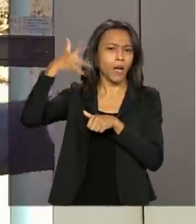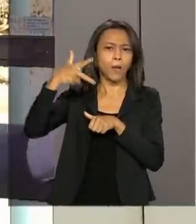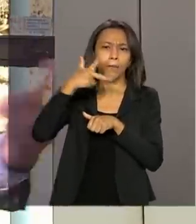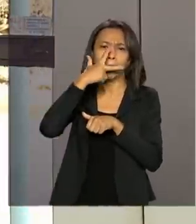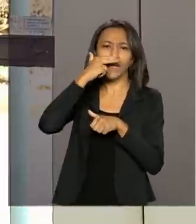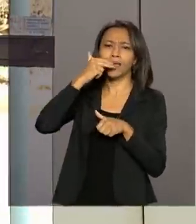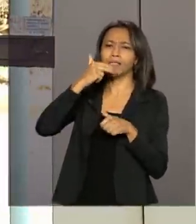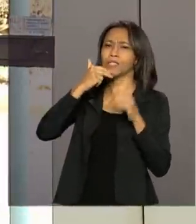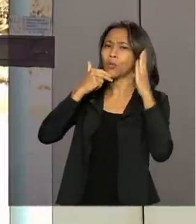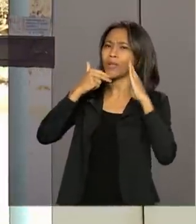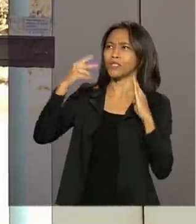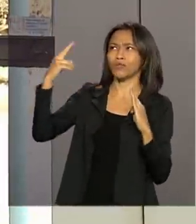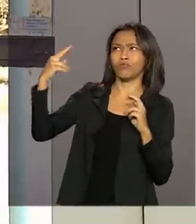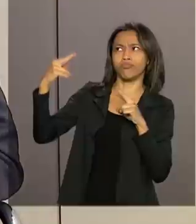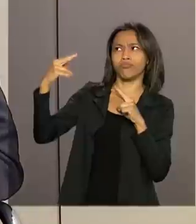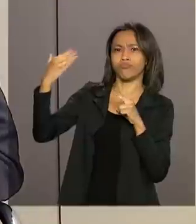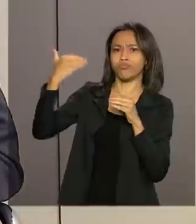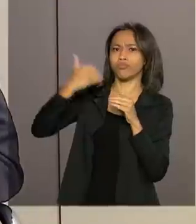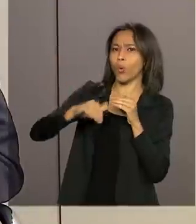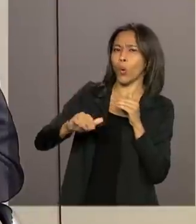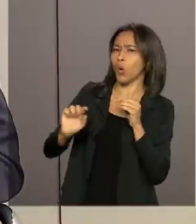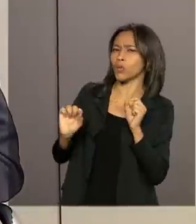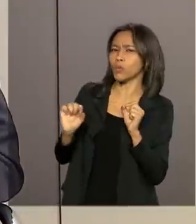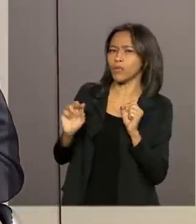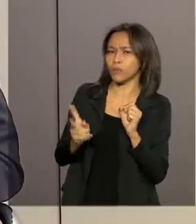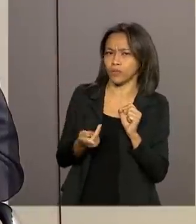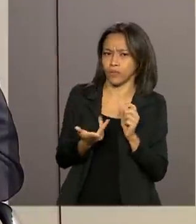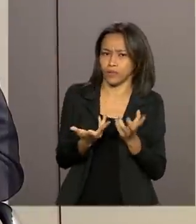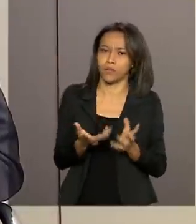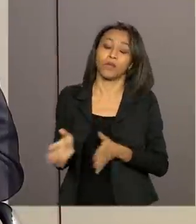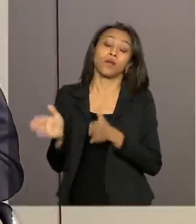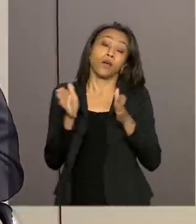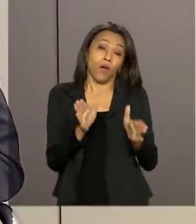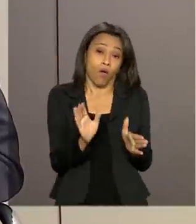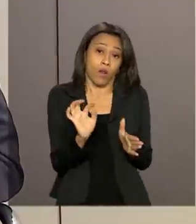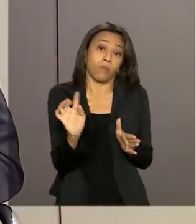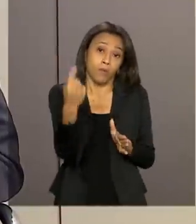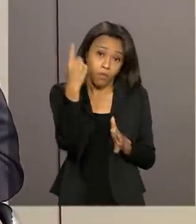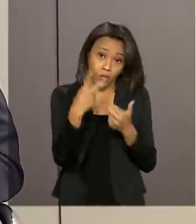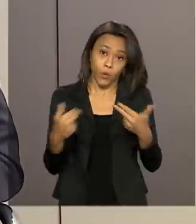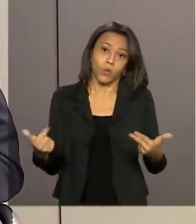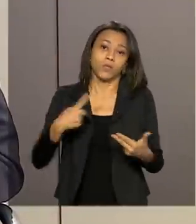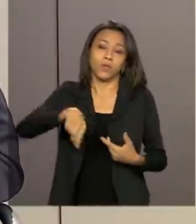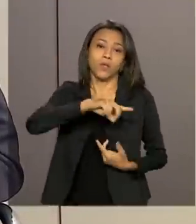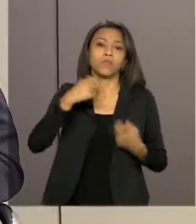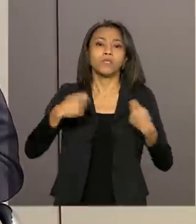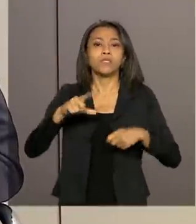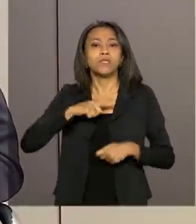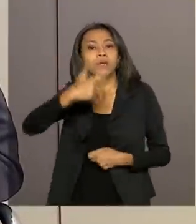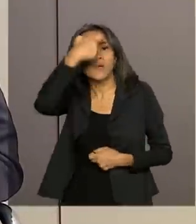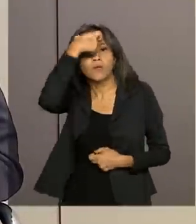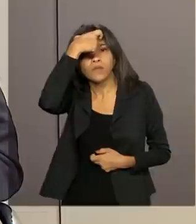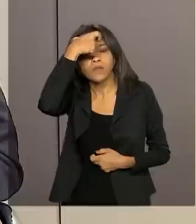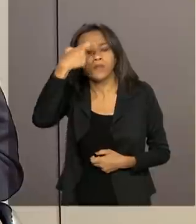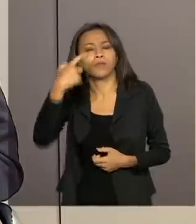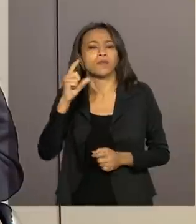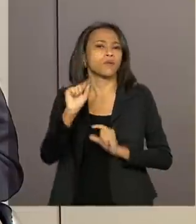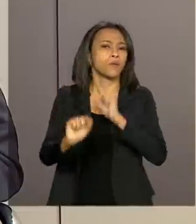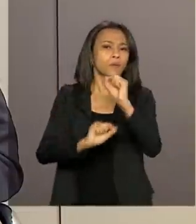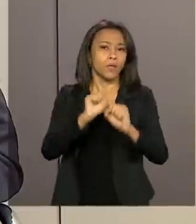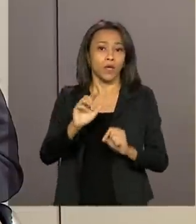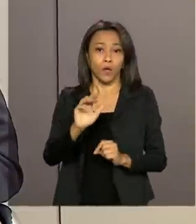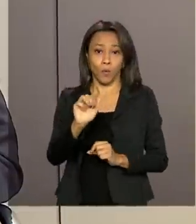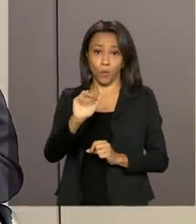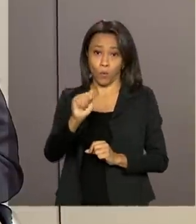do Estado brasileiro? Olha, a primeira coisa que todos nós temos que ter consciência é que o